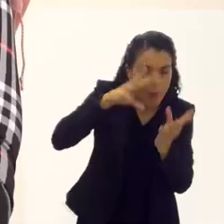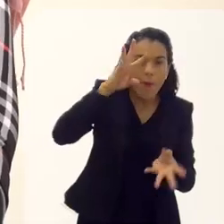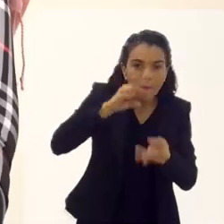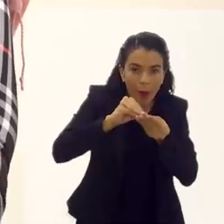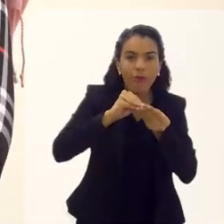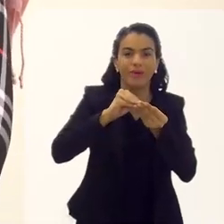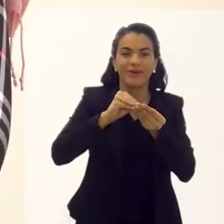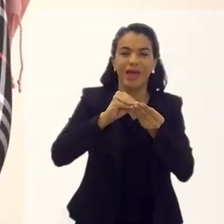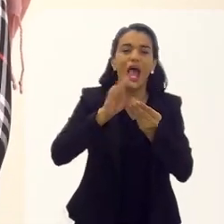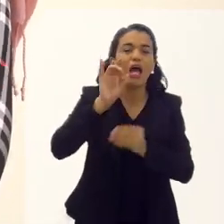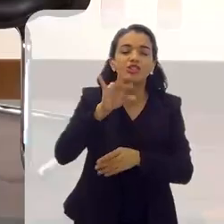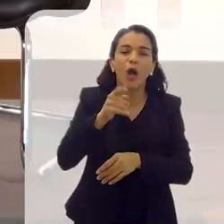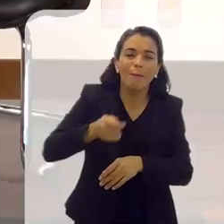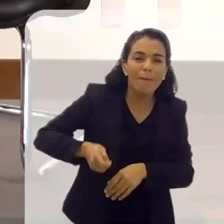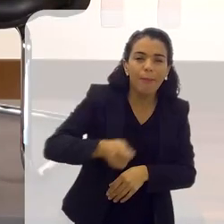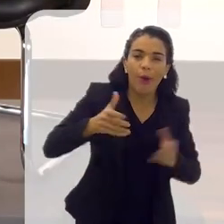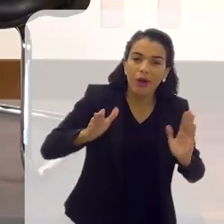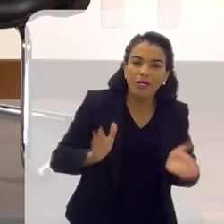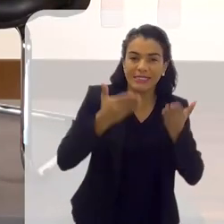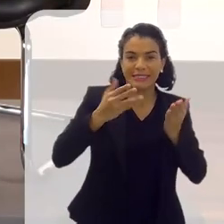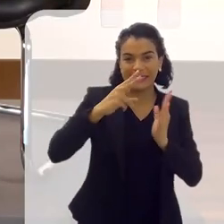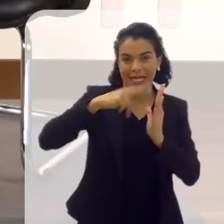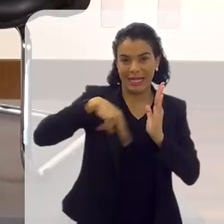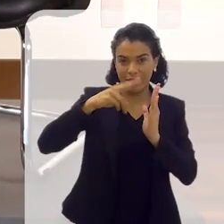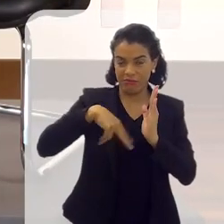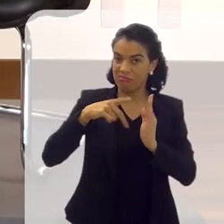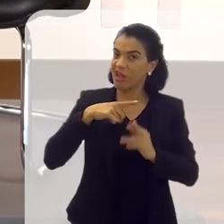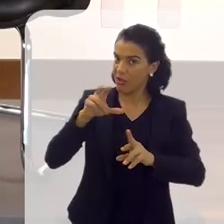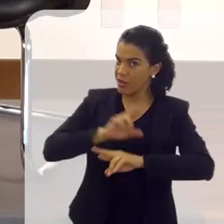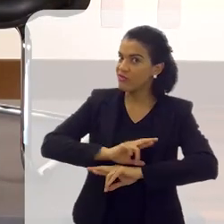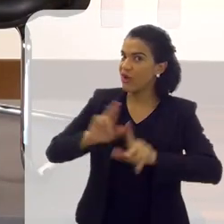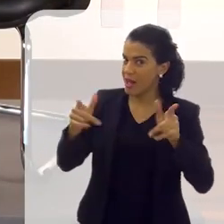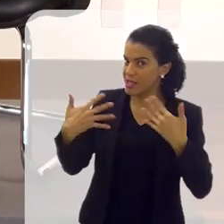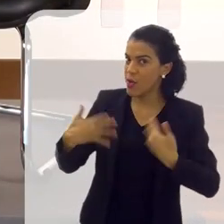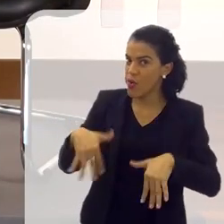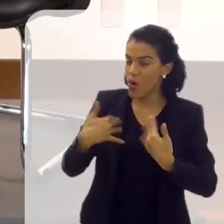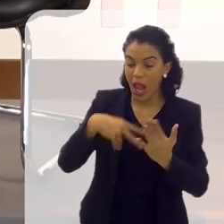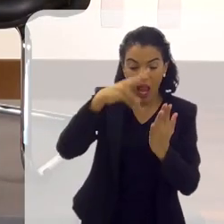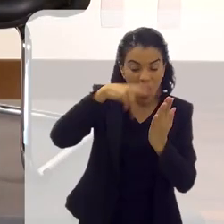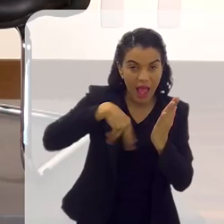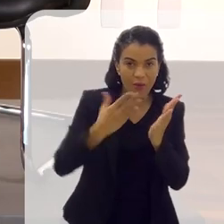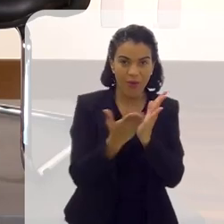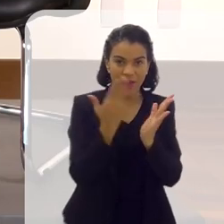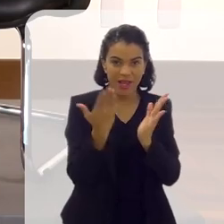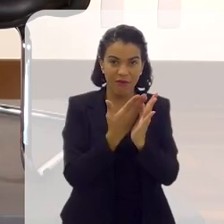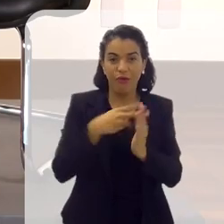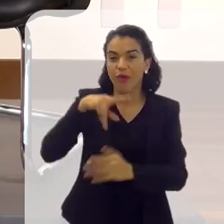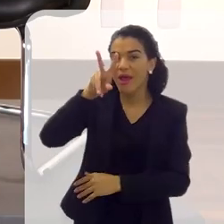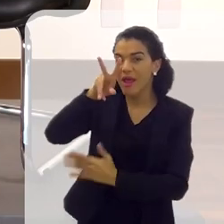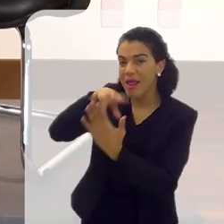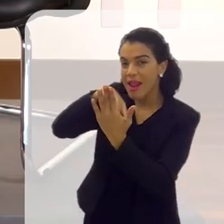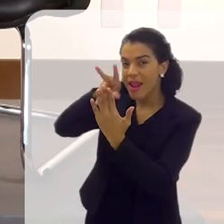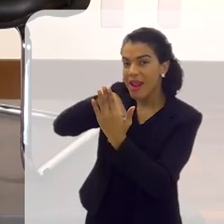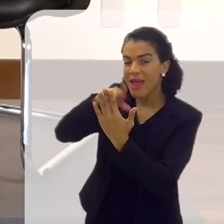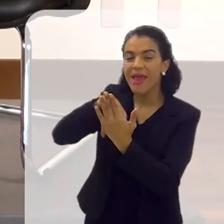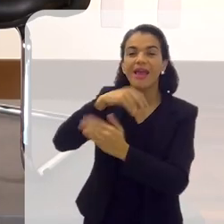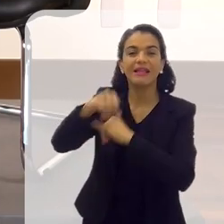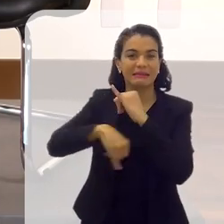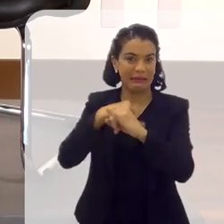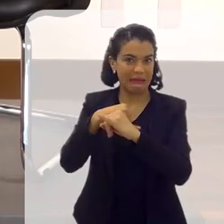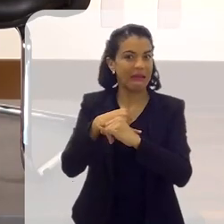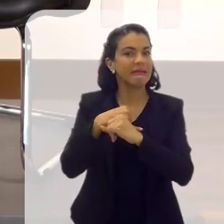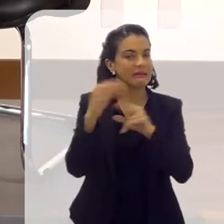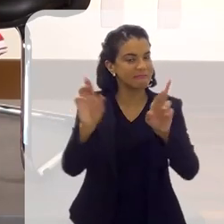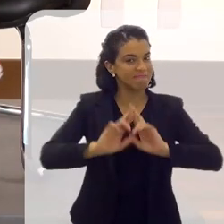eu ler um pouquinho, é plantar realmente uma sementinha, sabe, Luzia? Eu vou te falar, existe uma diferença muito grande entre você ler um livro e você ler na internet.